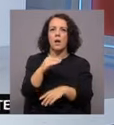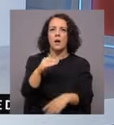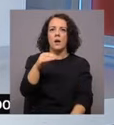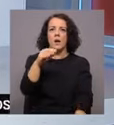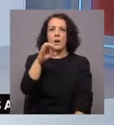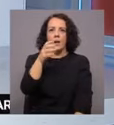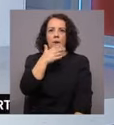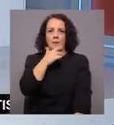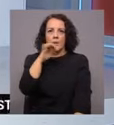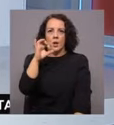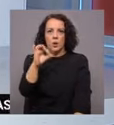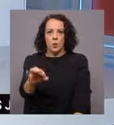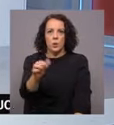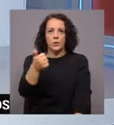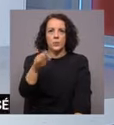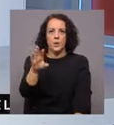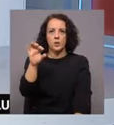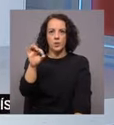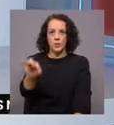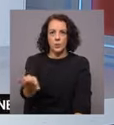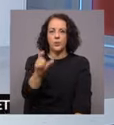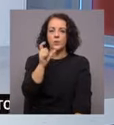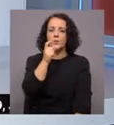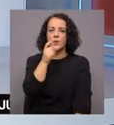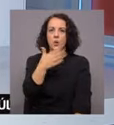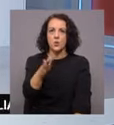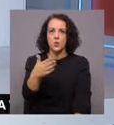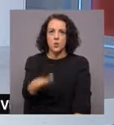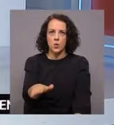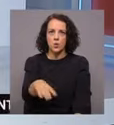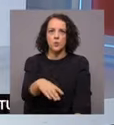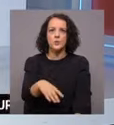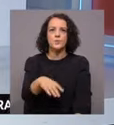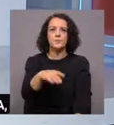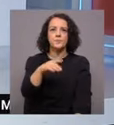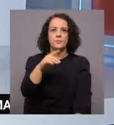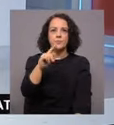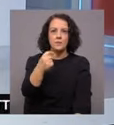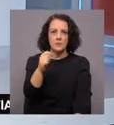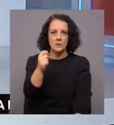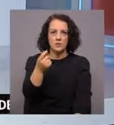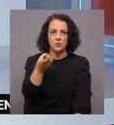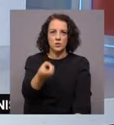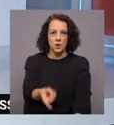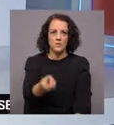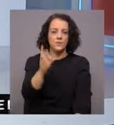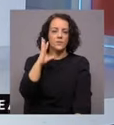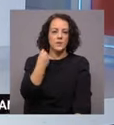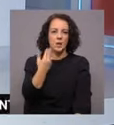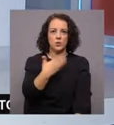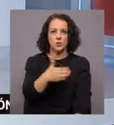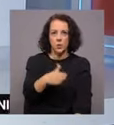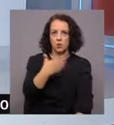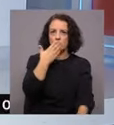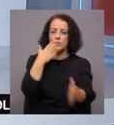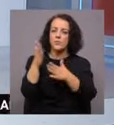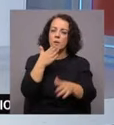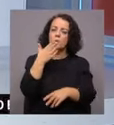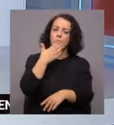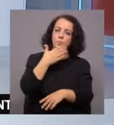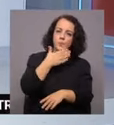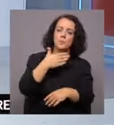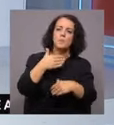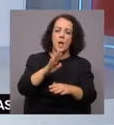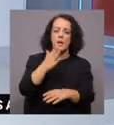para Faro, 11 também para Sagres, 9 para Sines e 10 para Setúbal, o vento fraco moderado, de norte ao nordeste, por vezes forte nas